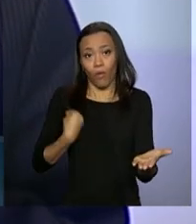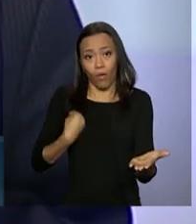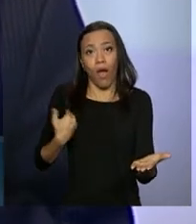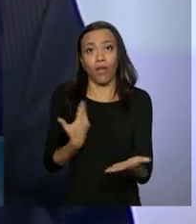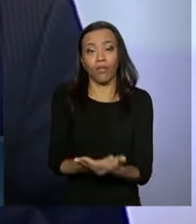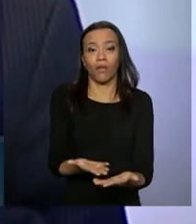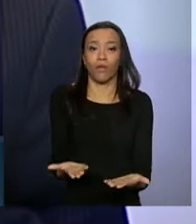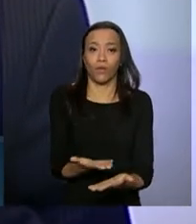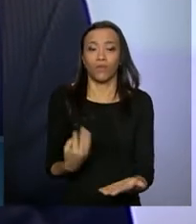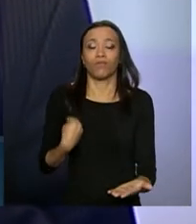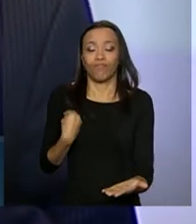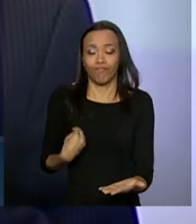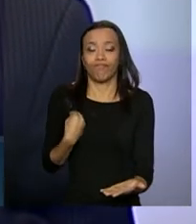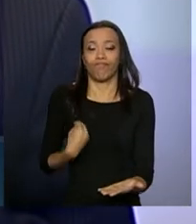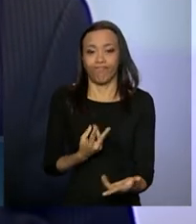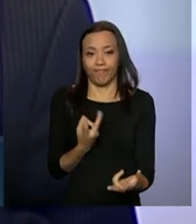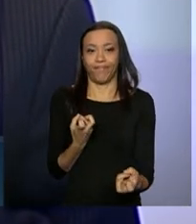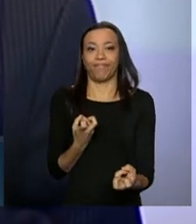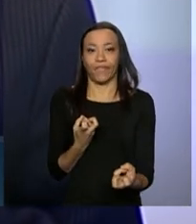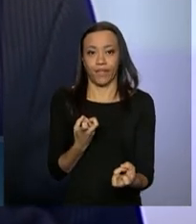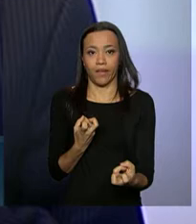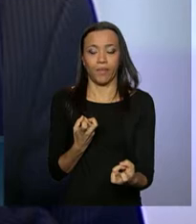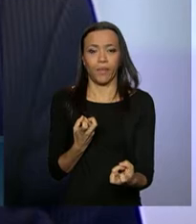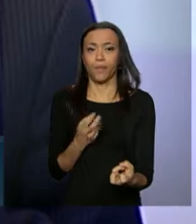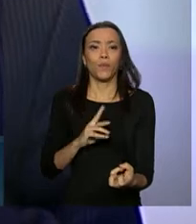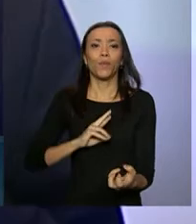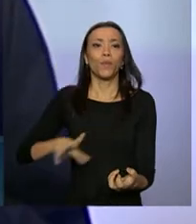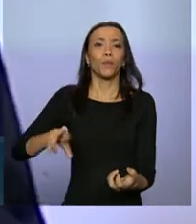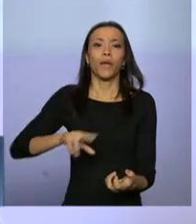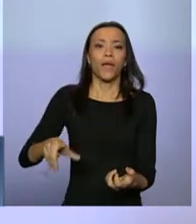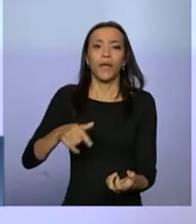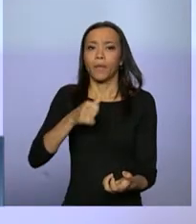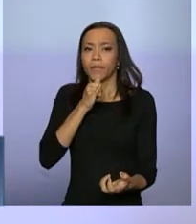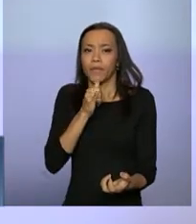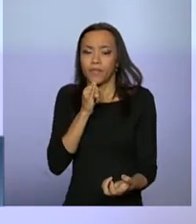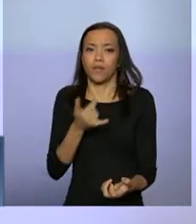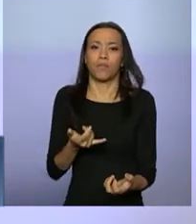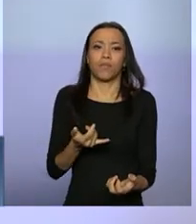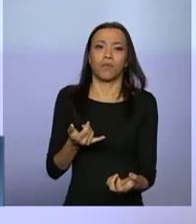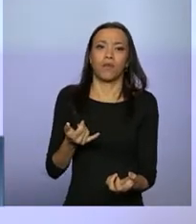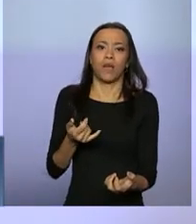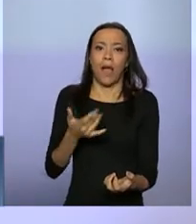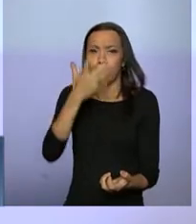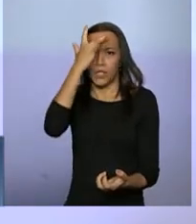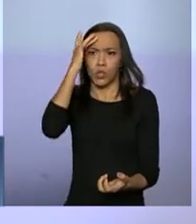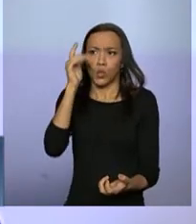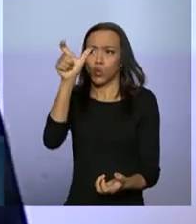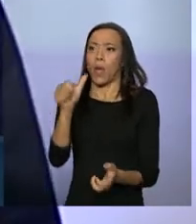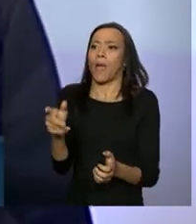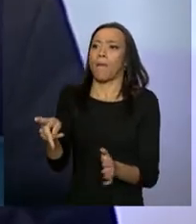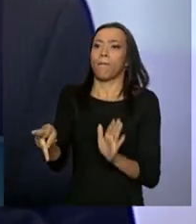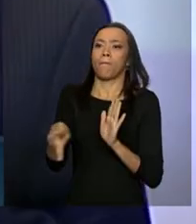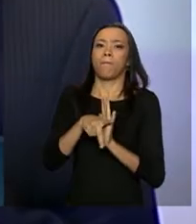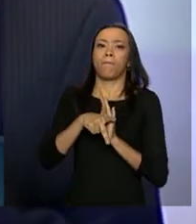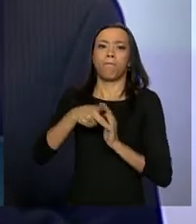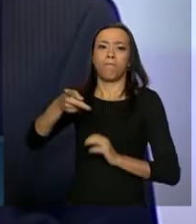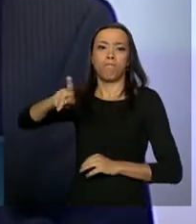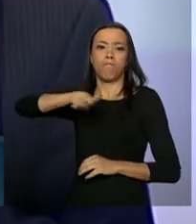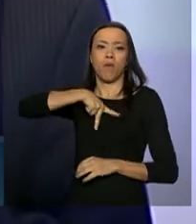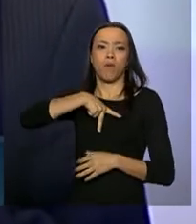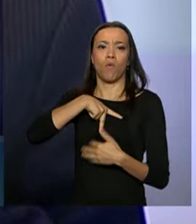porque não se trata mais de propriedade pessoal do ser humano, mas de uma ação